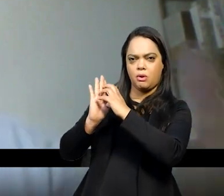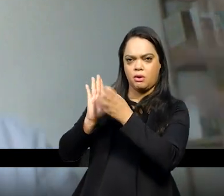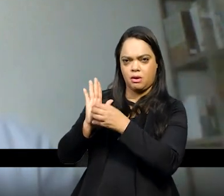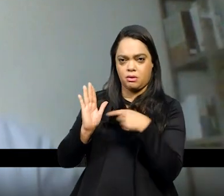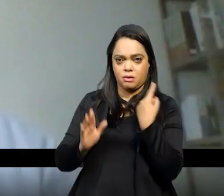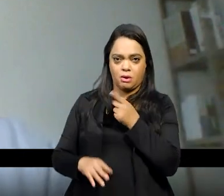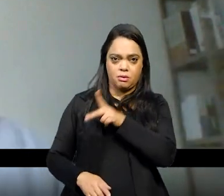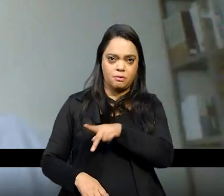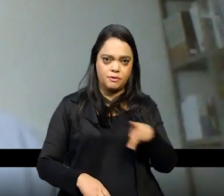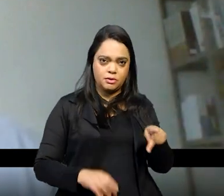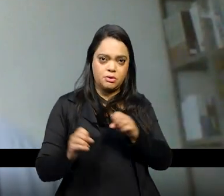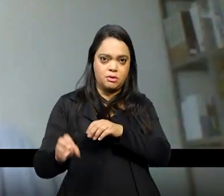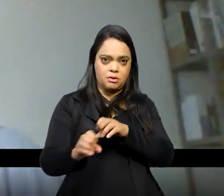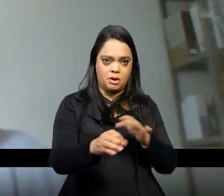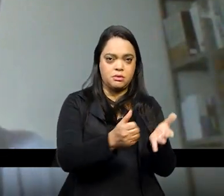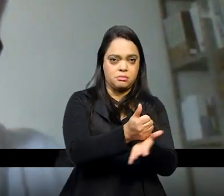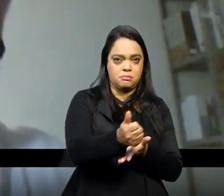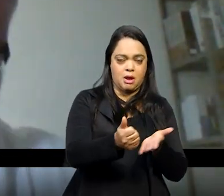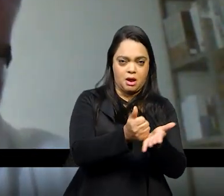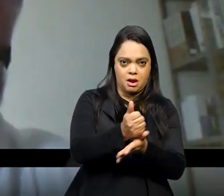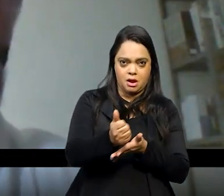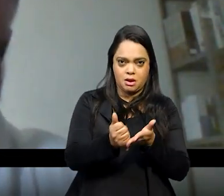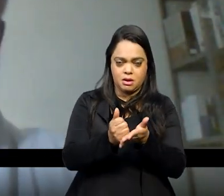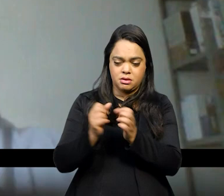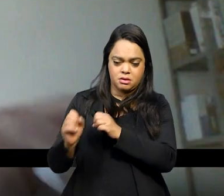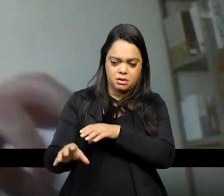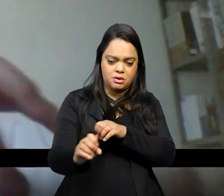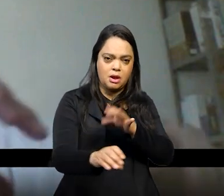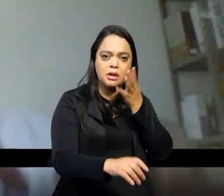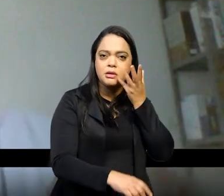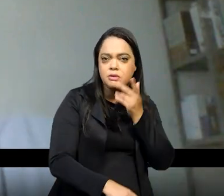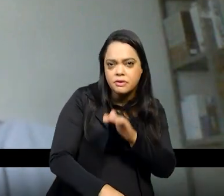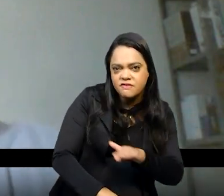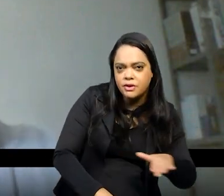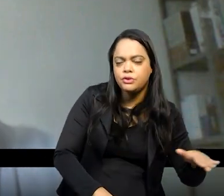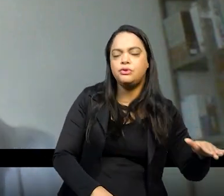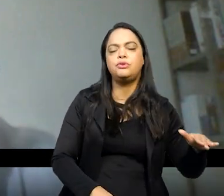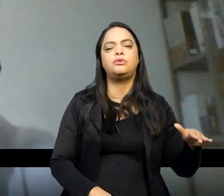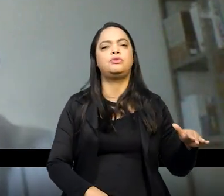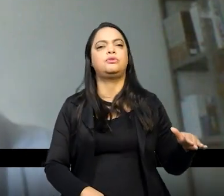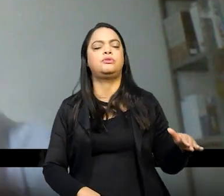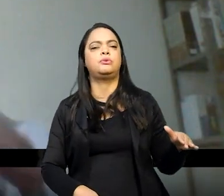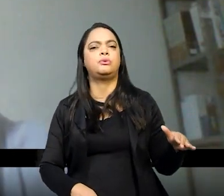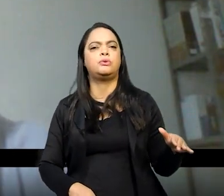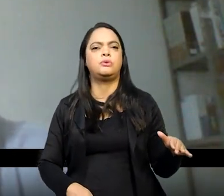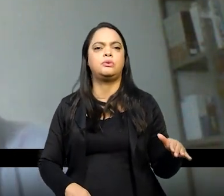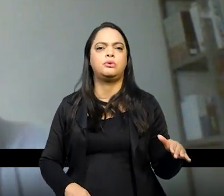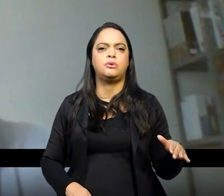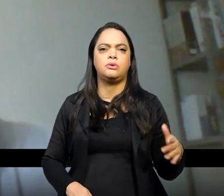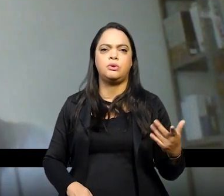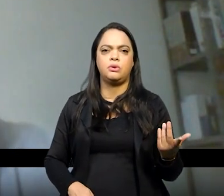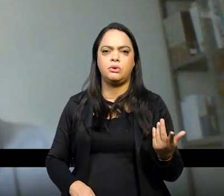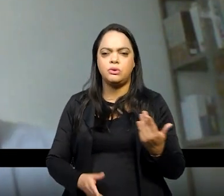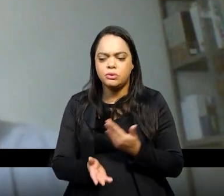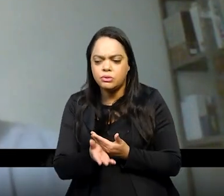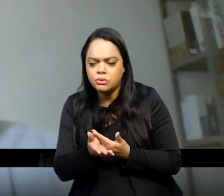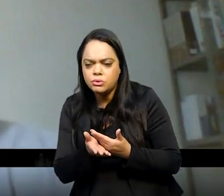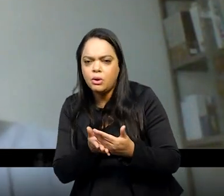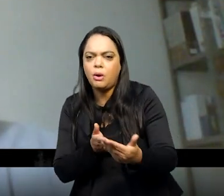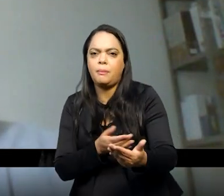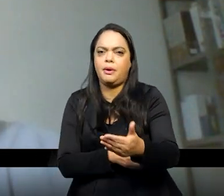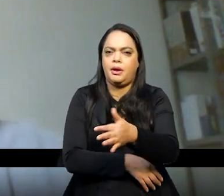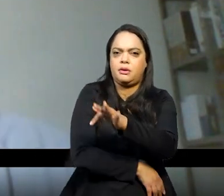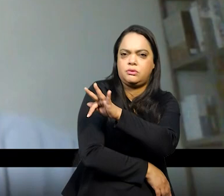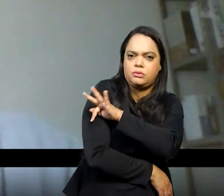professores da educação base da educação infantil é como é que fala dos anos iniciais do ensino